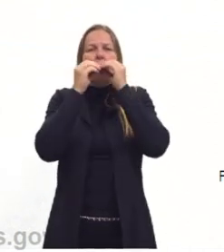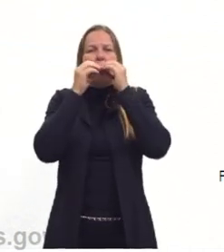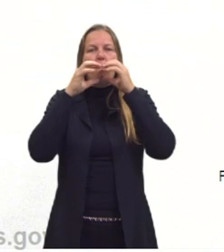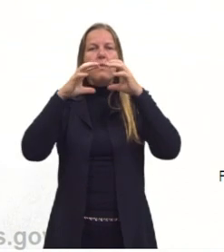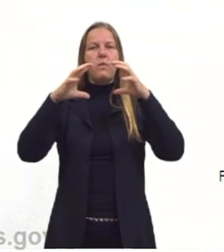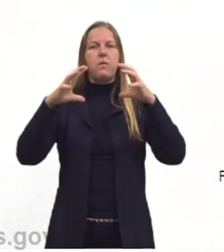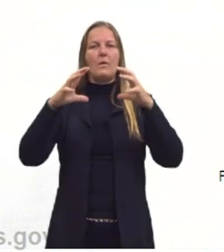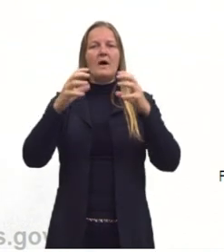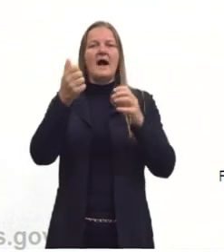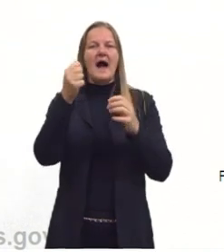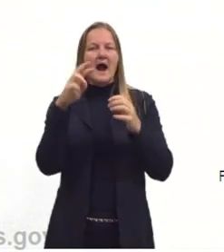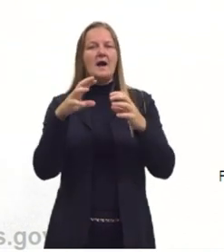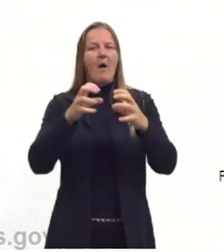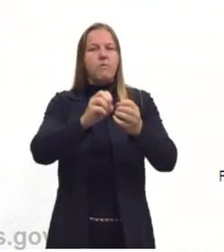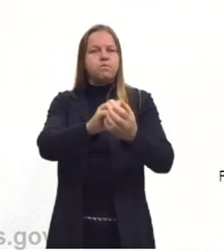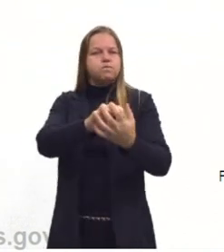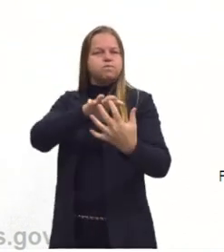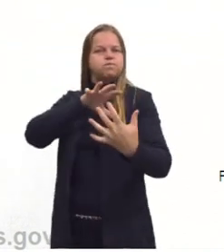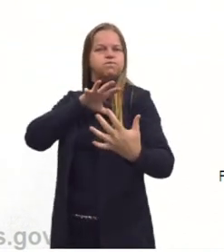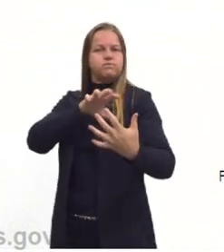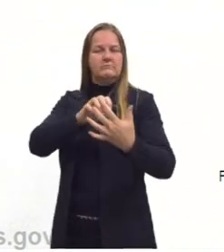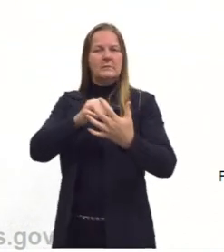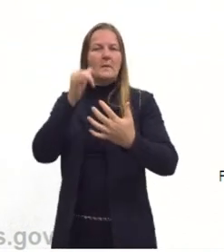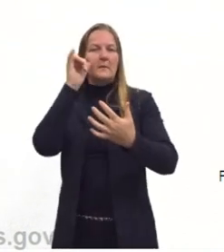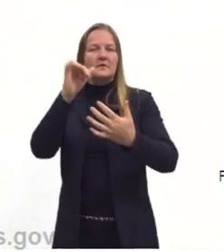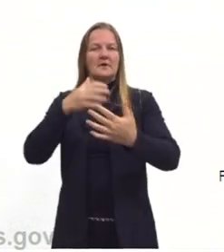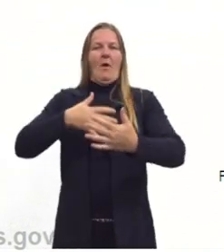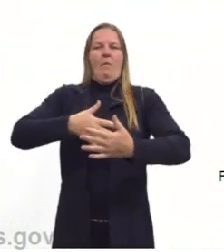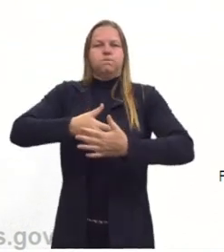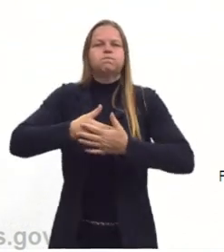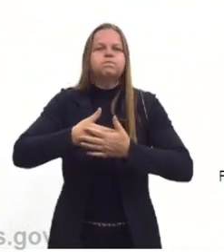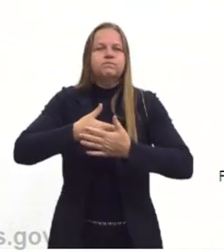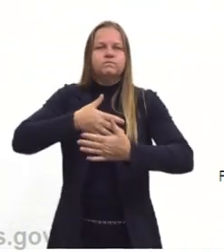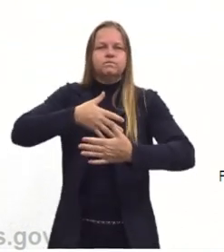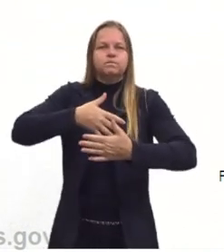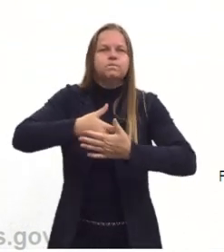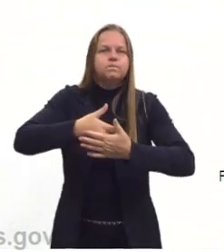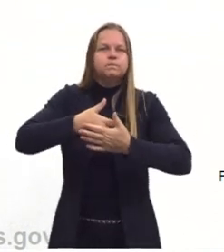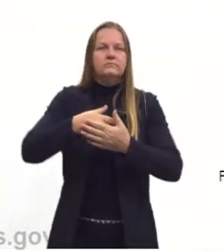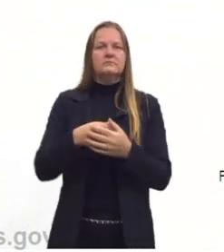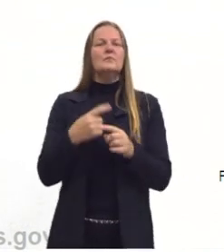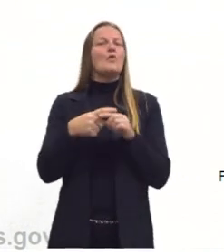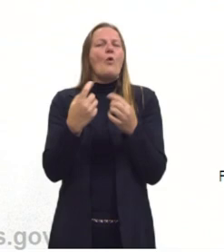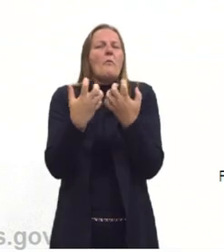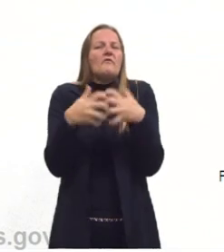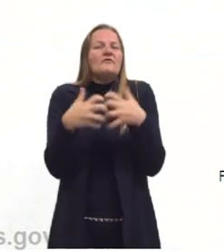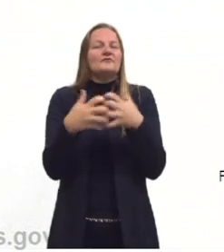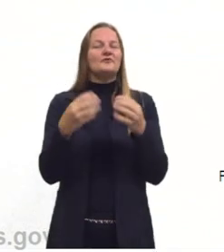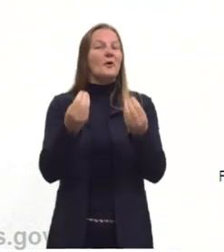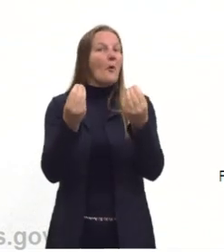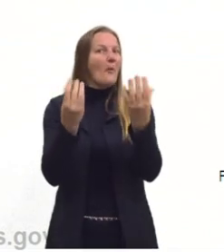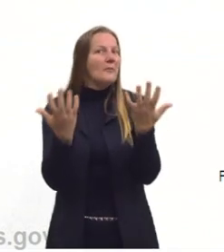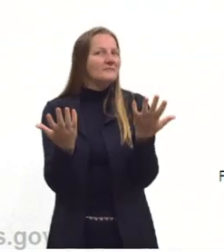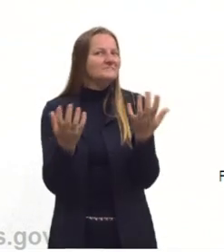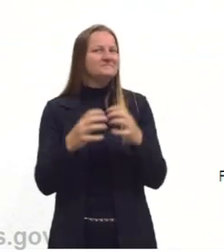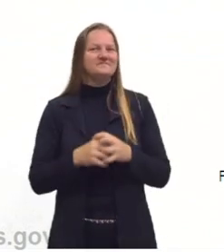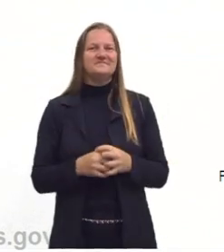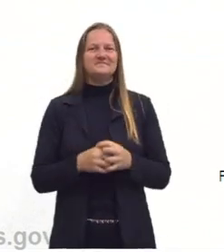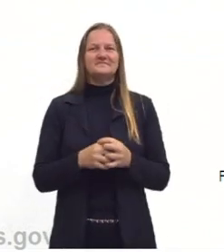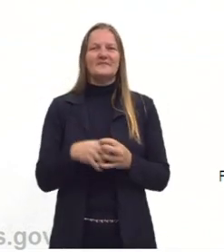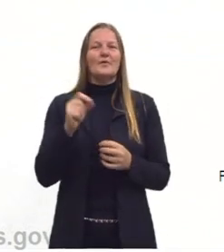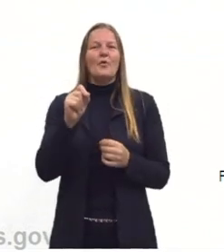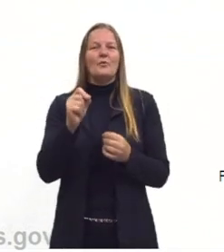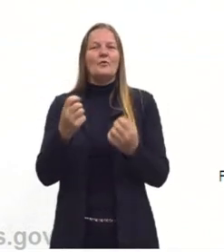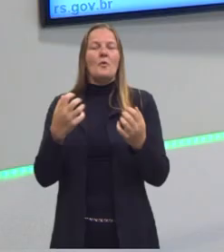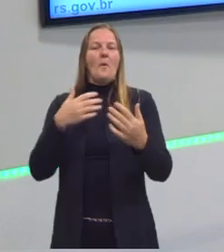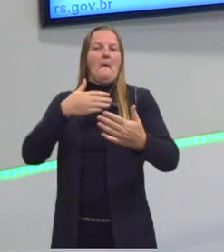fosse um balão de ar, que protege as pessoas no impacto no veículo. E como que funciona será esse acionamento? Como que funciona